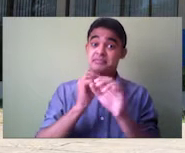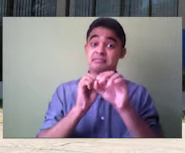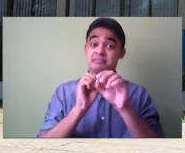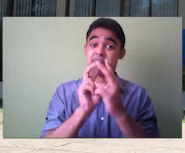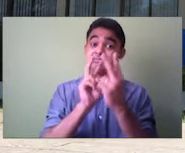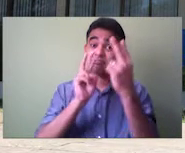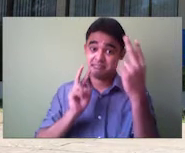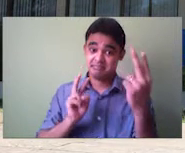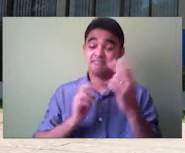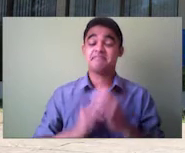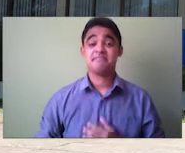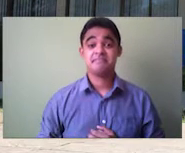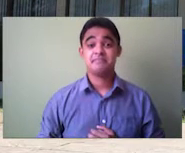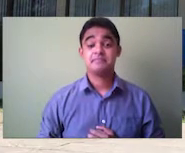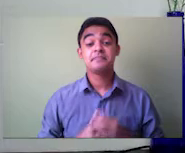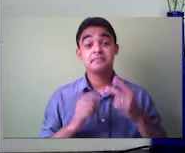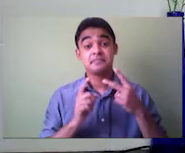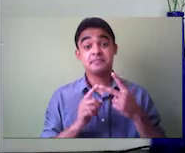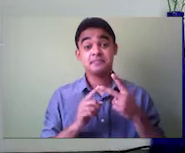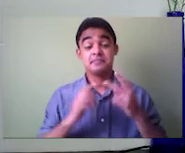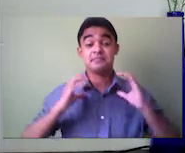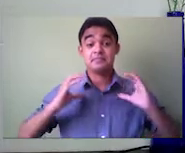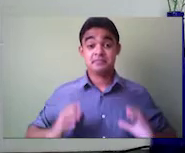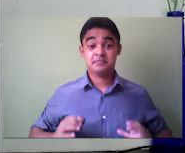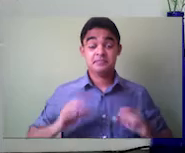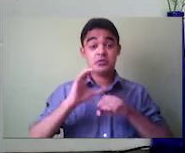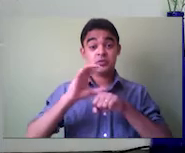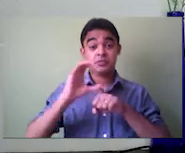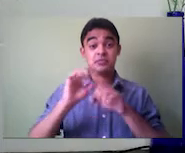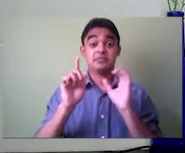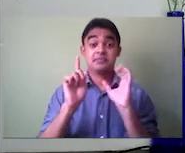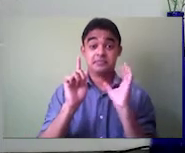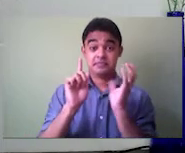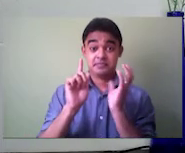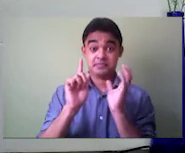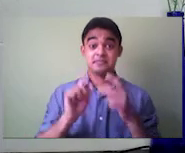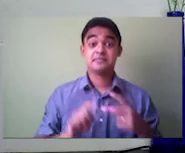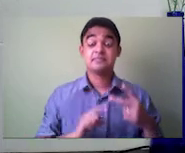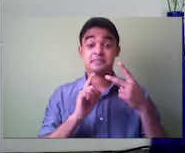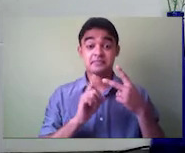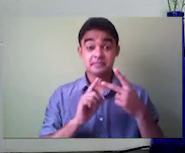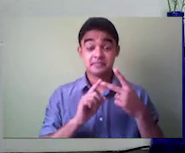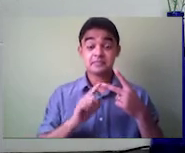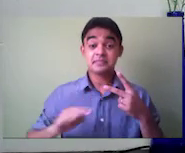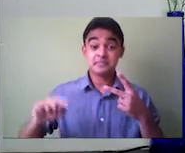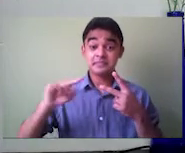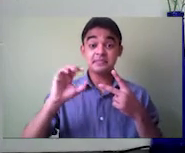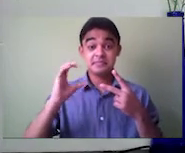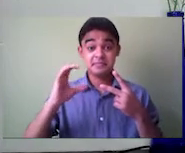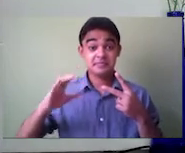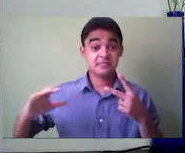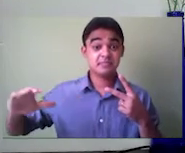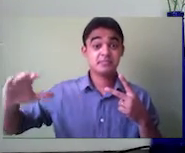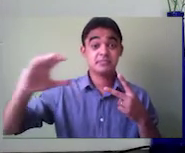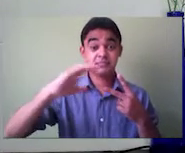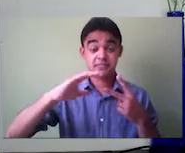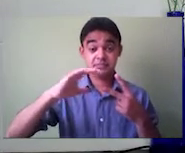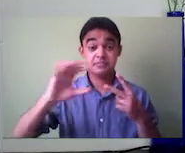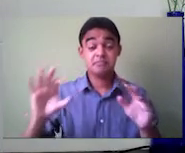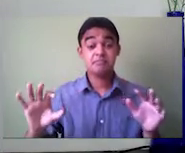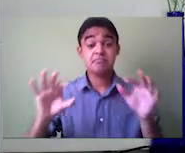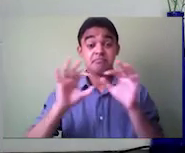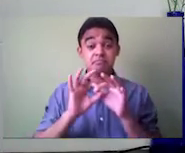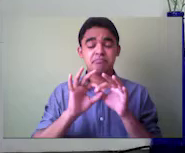de suspensão e validário acadêmico. A coordenação do curso de Geografia, o Laboratório de Pesquisa e Ensino de Geografia, em